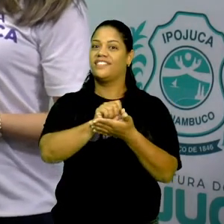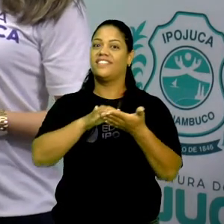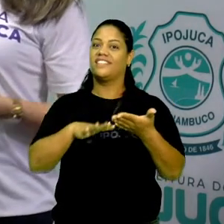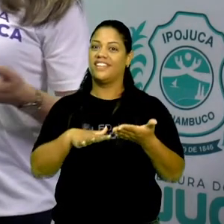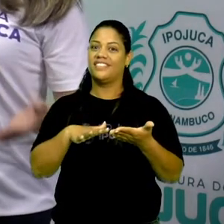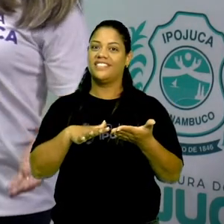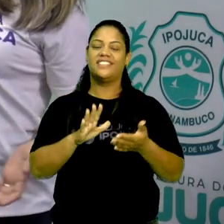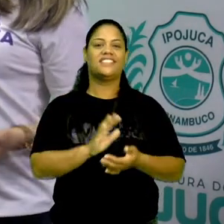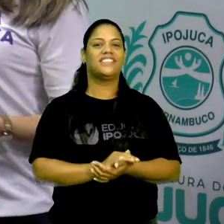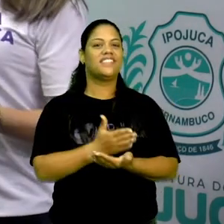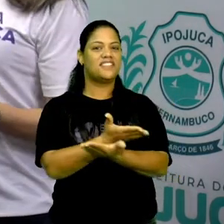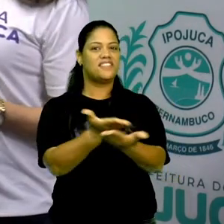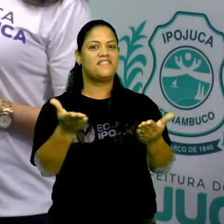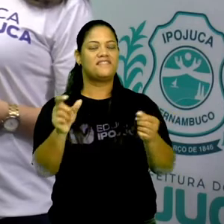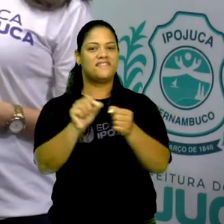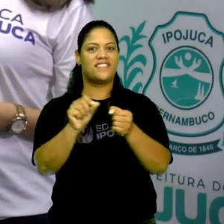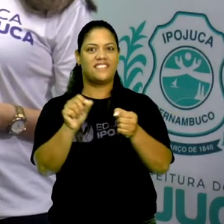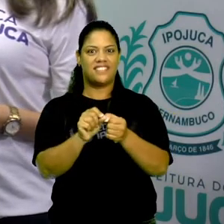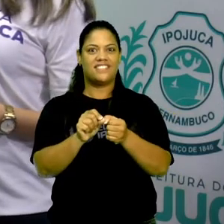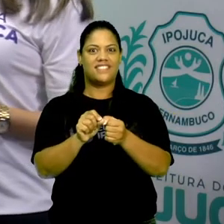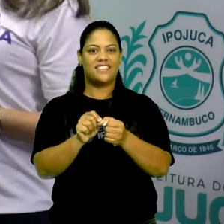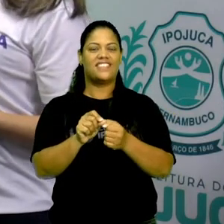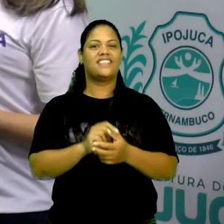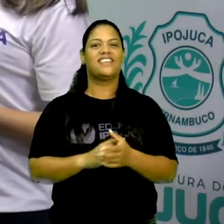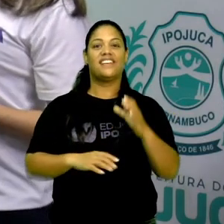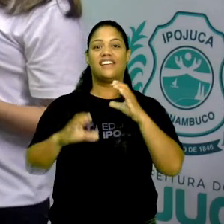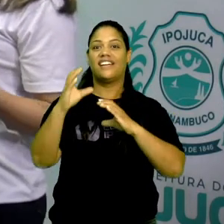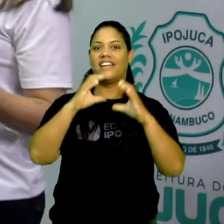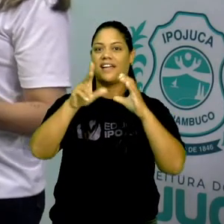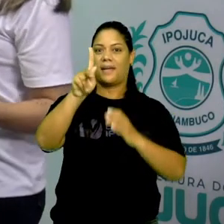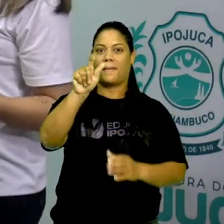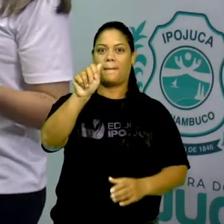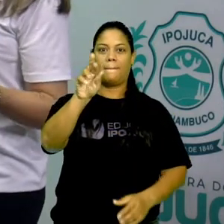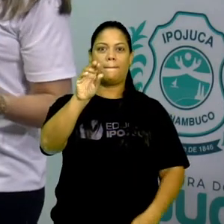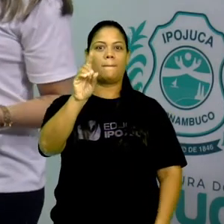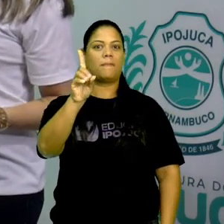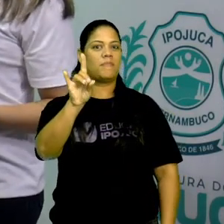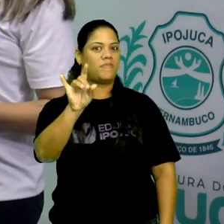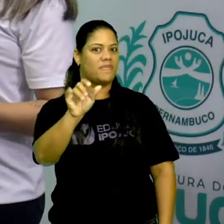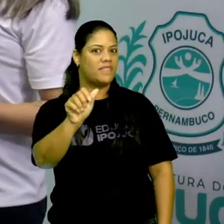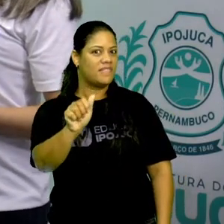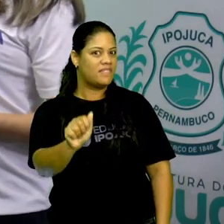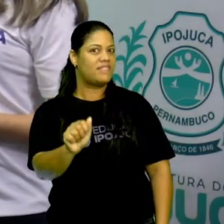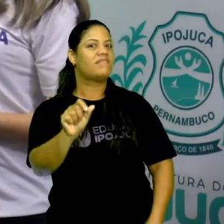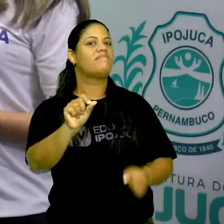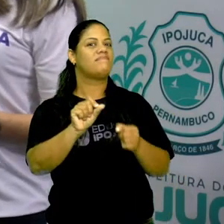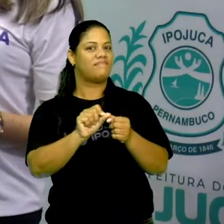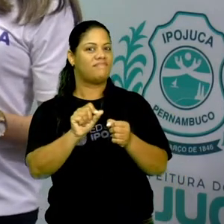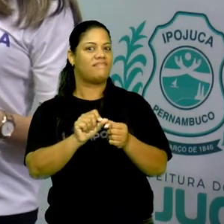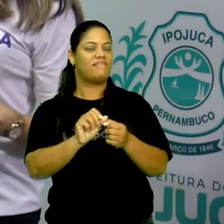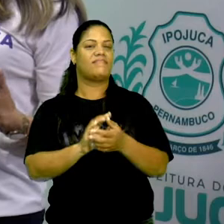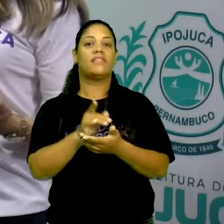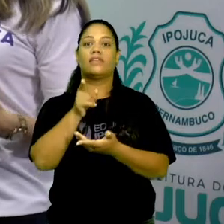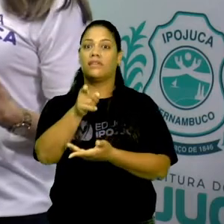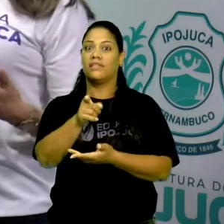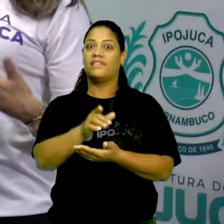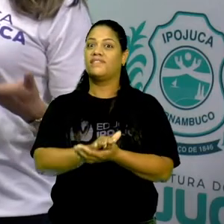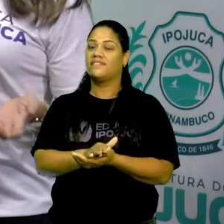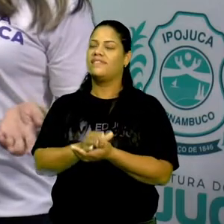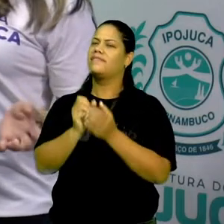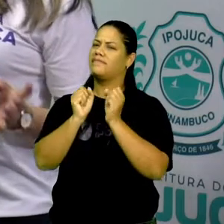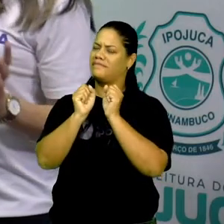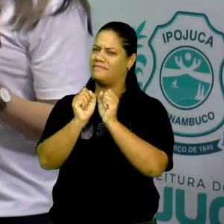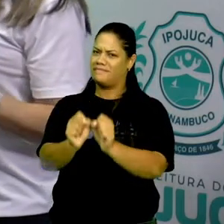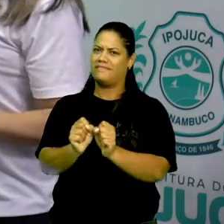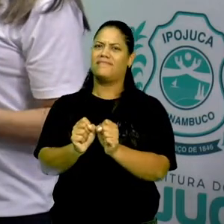hora. Que tal você fazer uma paródia musical? Escolha um tema ou um assunto que você pode